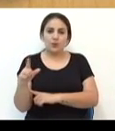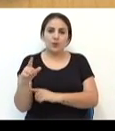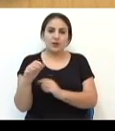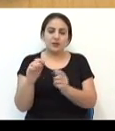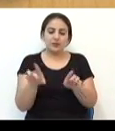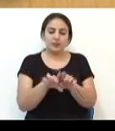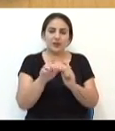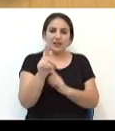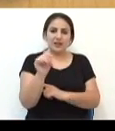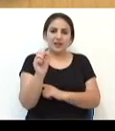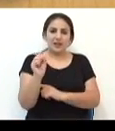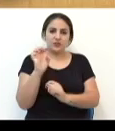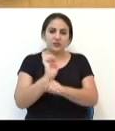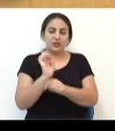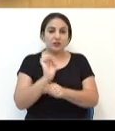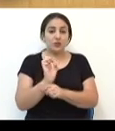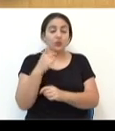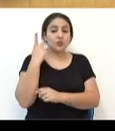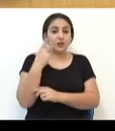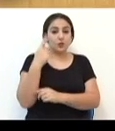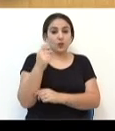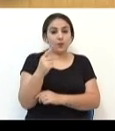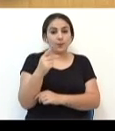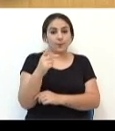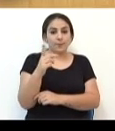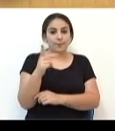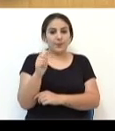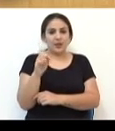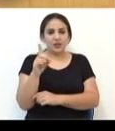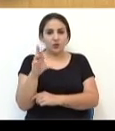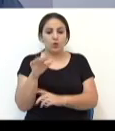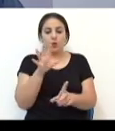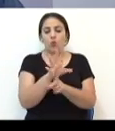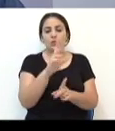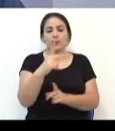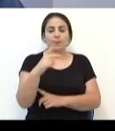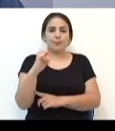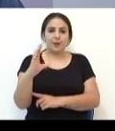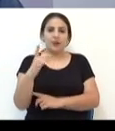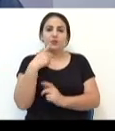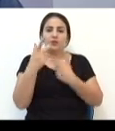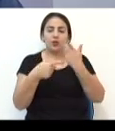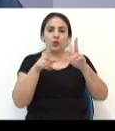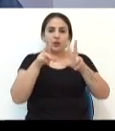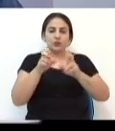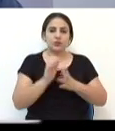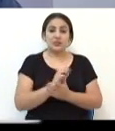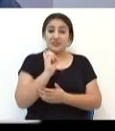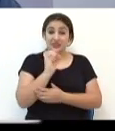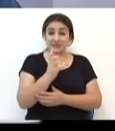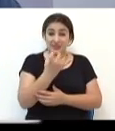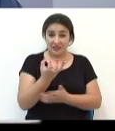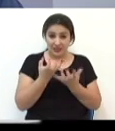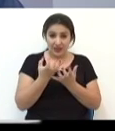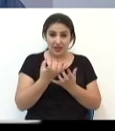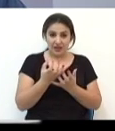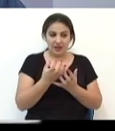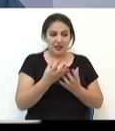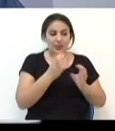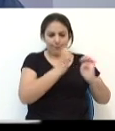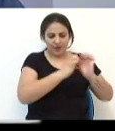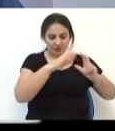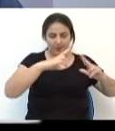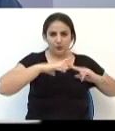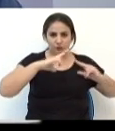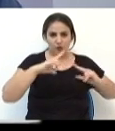vereador Pedro Danelli é contra a PEC e comentou o assunto. Se o governo quer privatizar o restante que tem hoje das